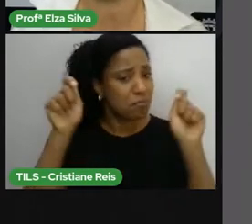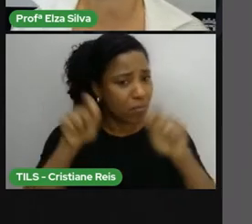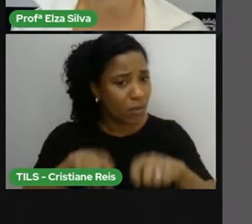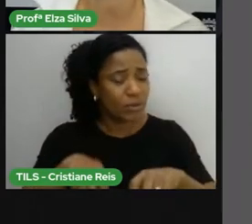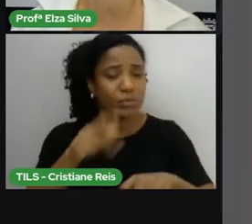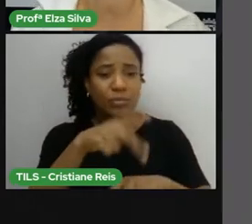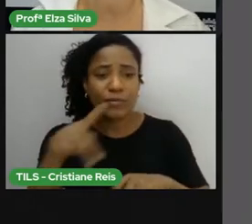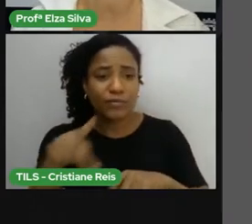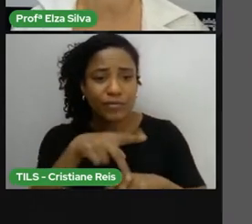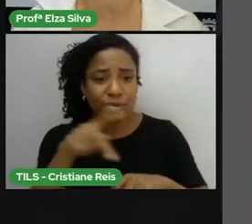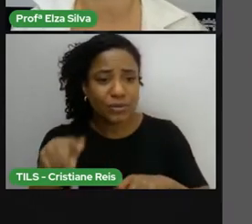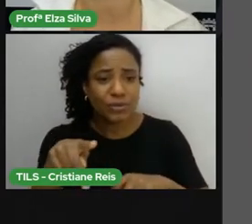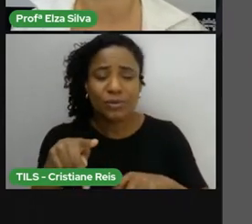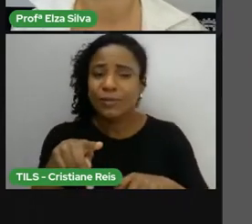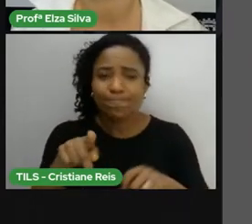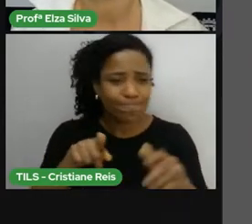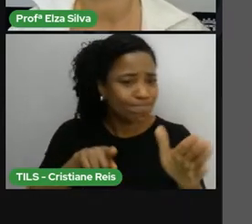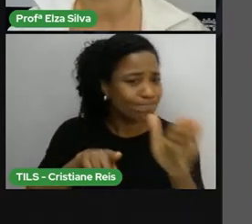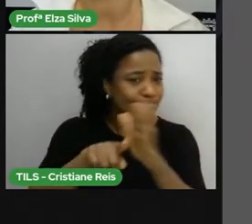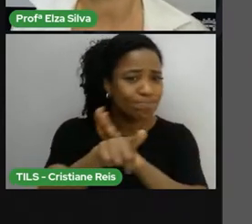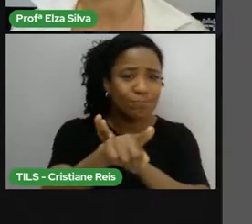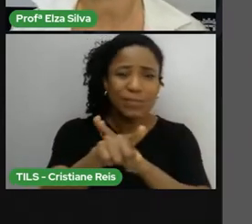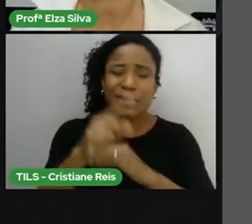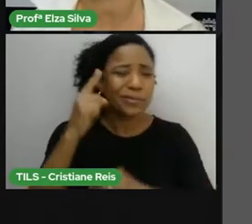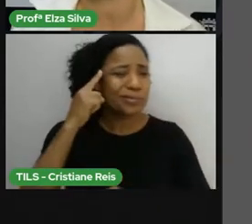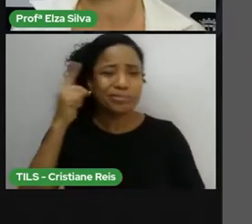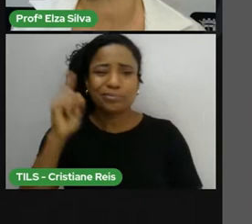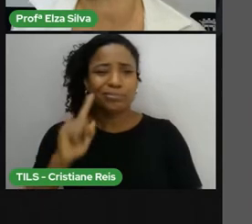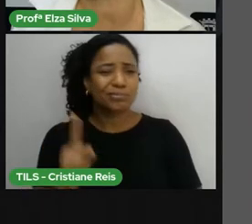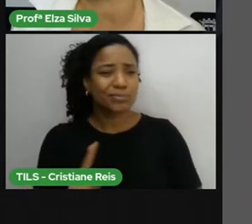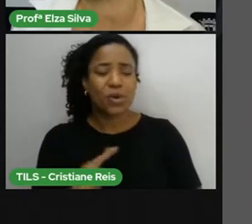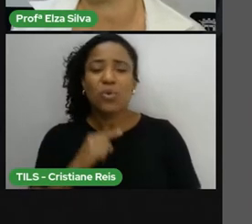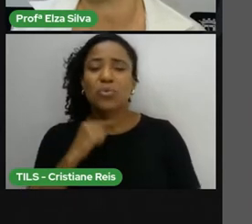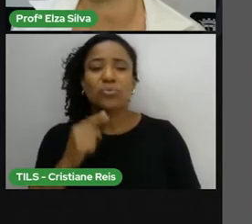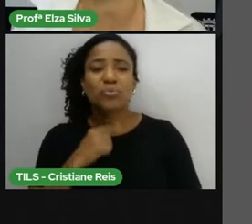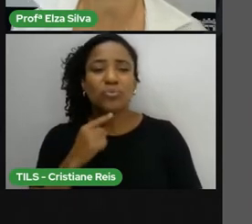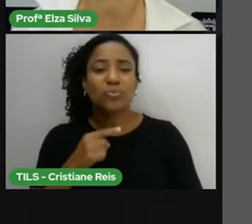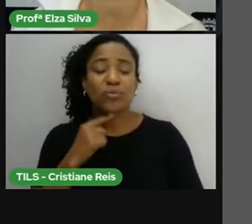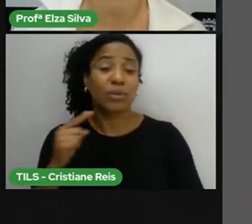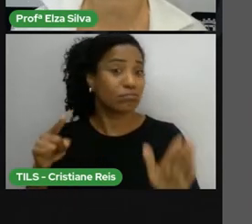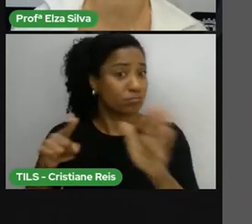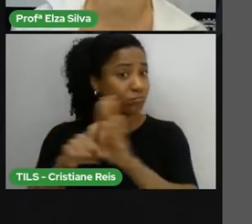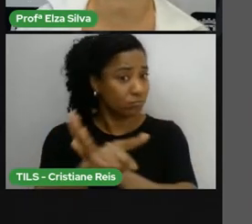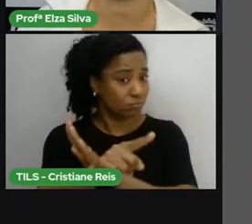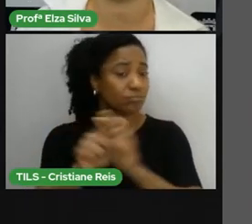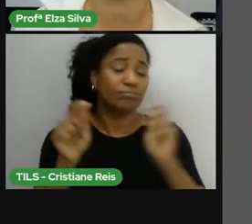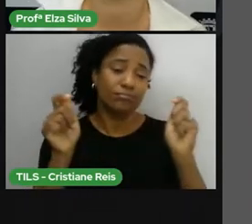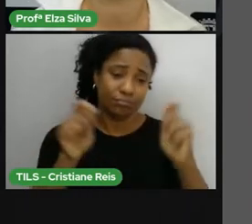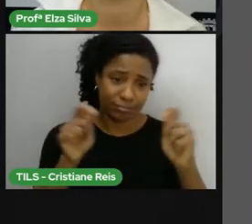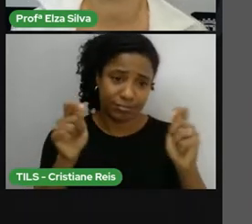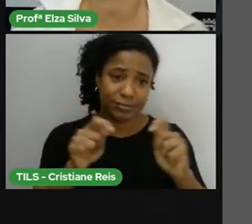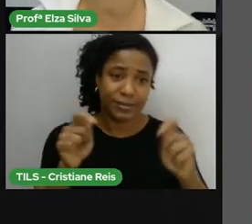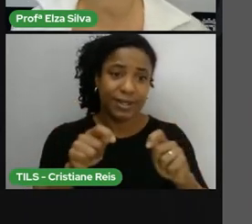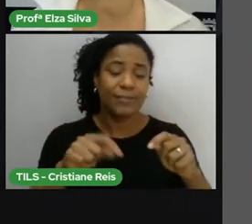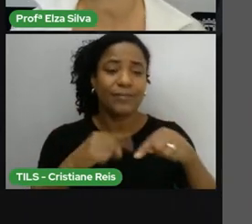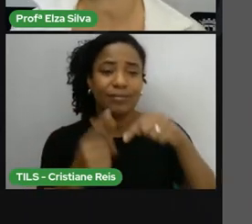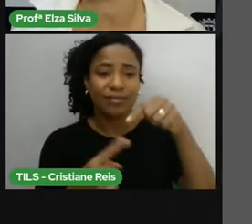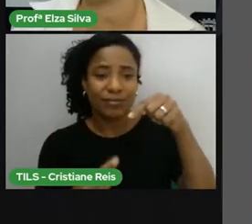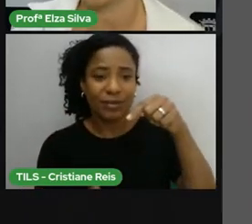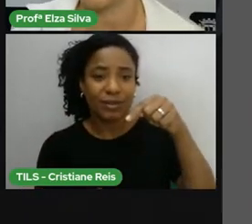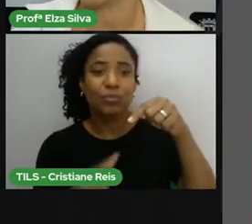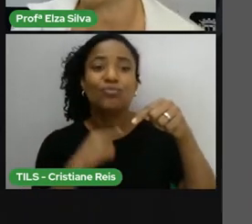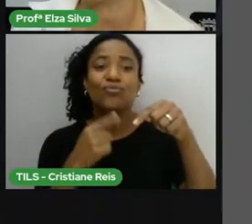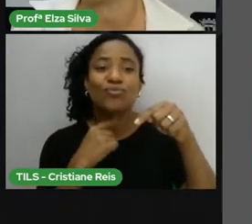caso você tenha alguma dúvida. sempre registre no seu caderno as dúvidas que ficarem, e na primeira